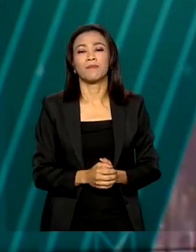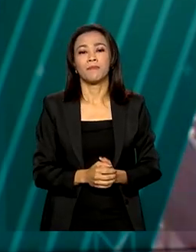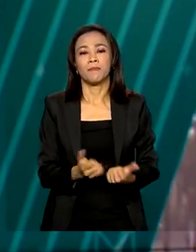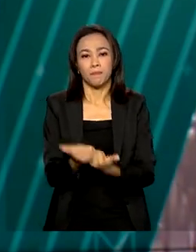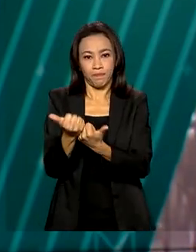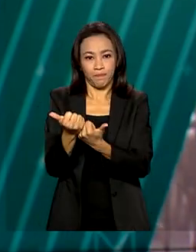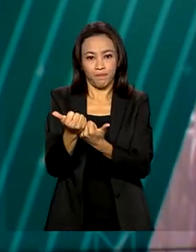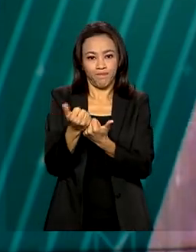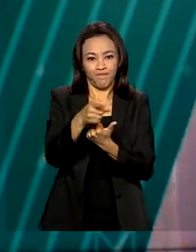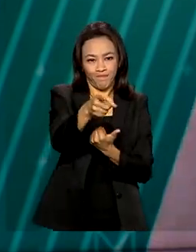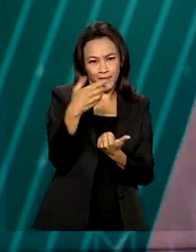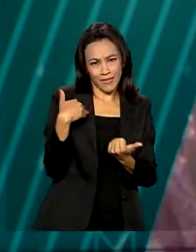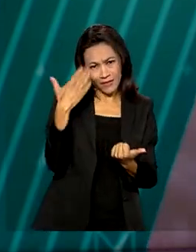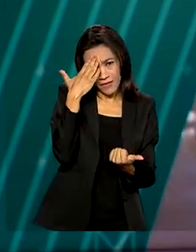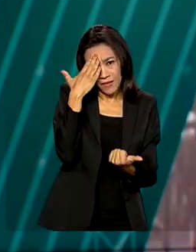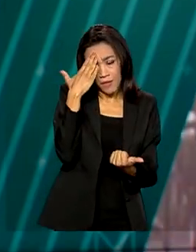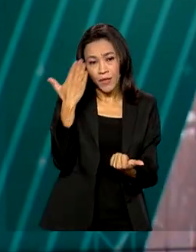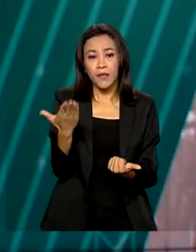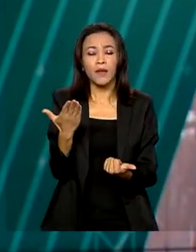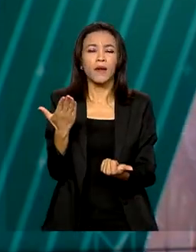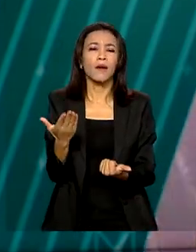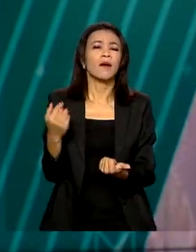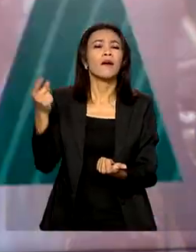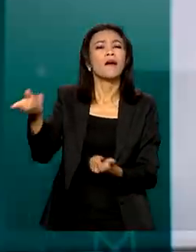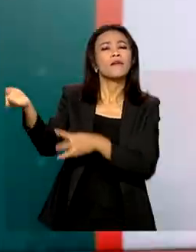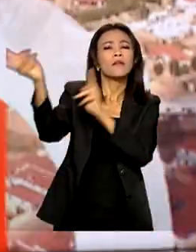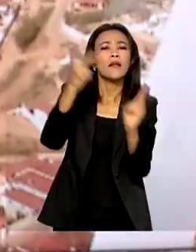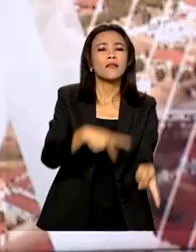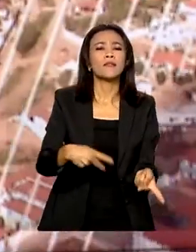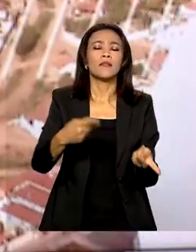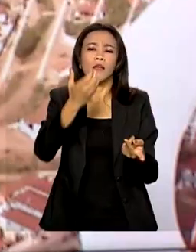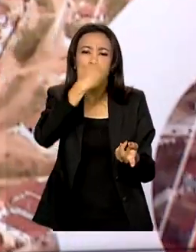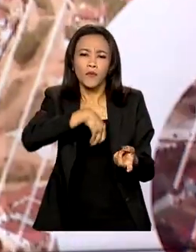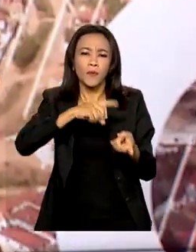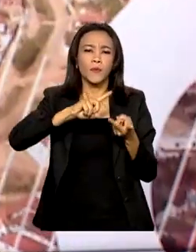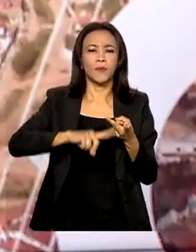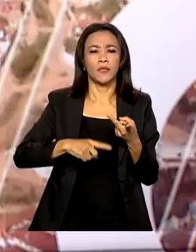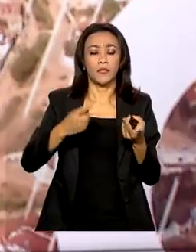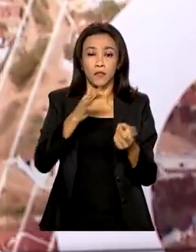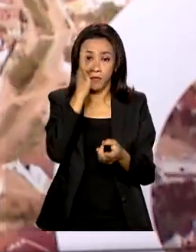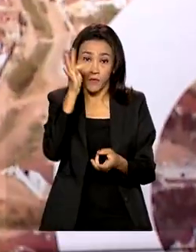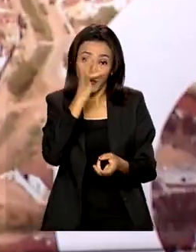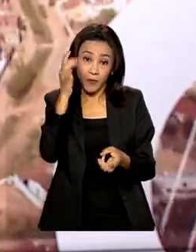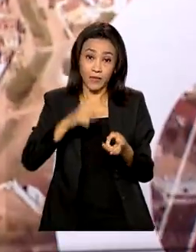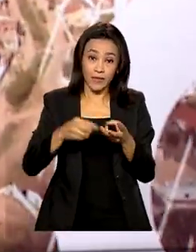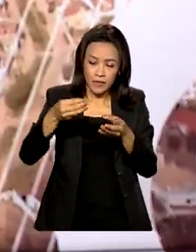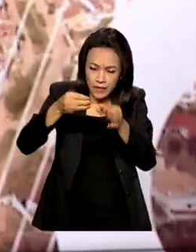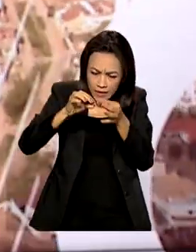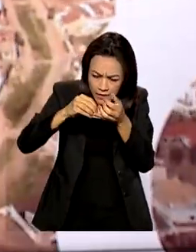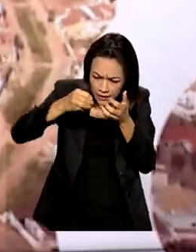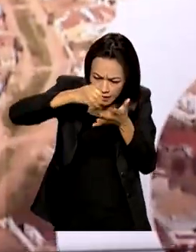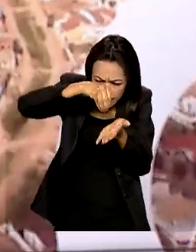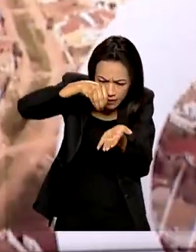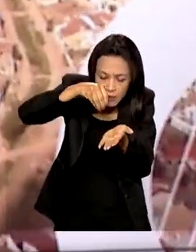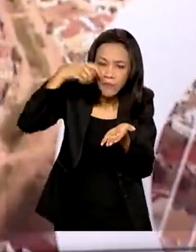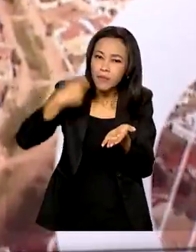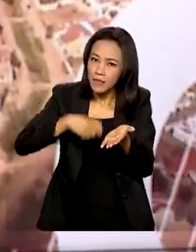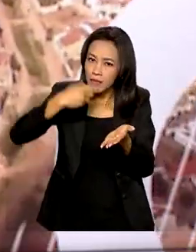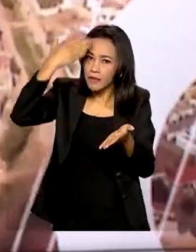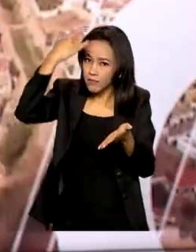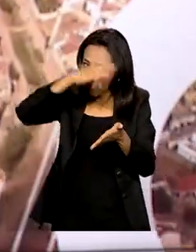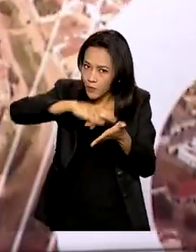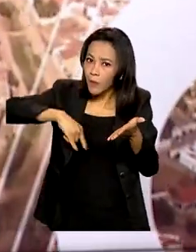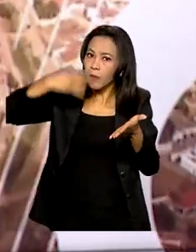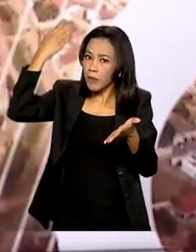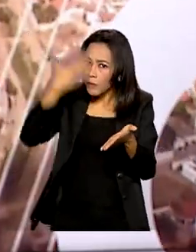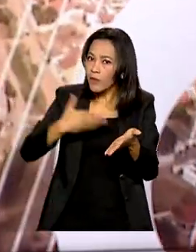Você sabia que para trazer do exterior frutas, flores e sementes, você precisa de documentação que comprove a